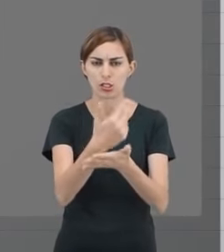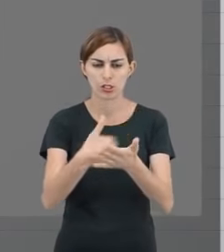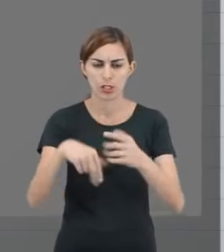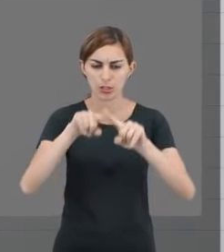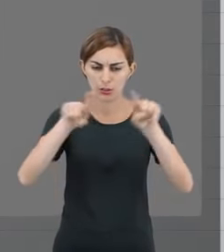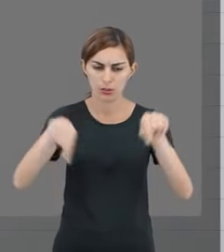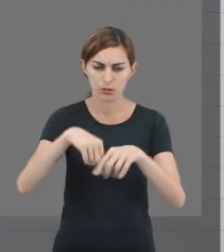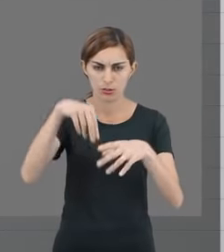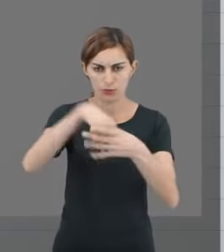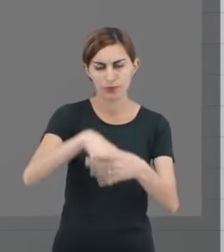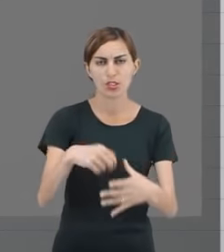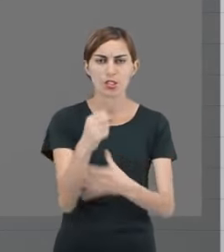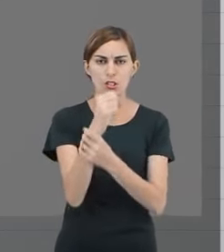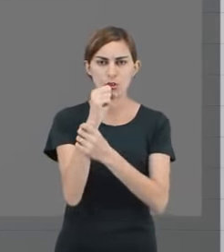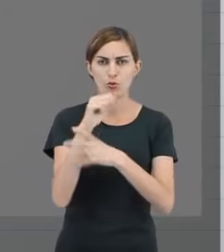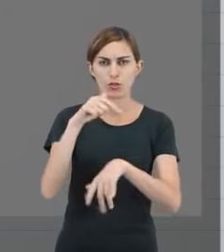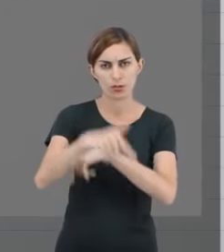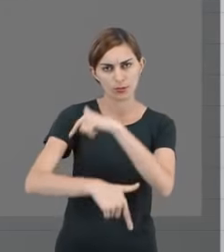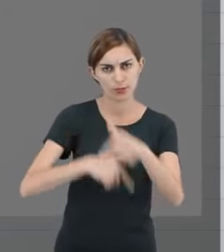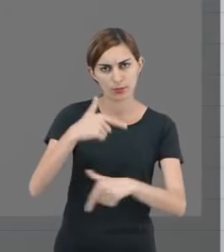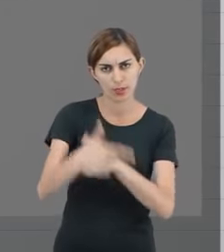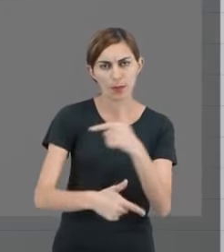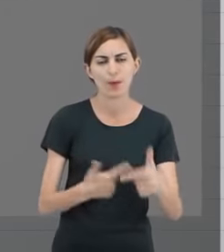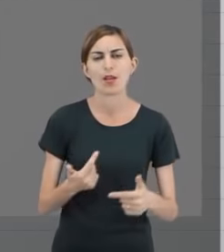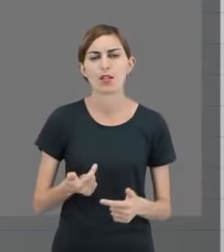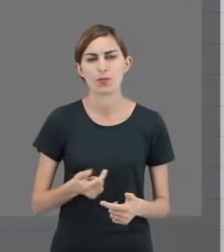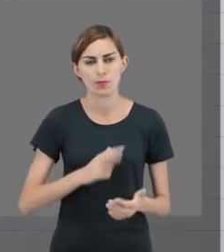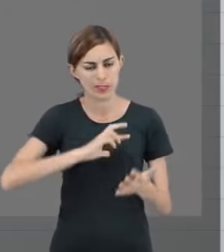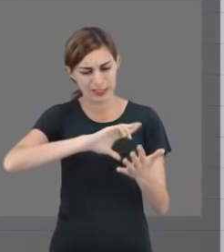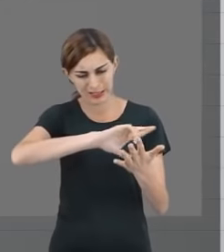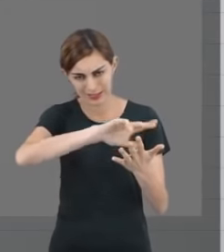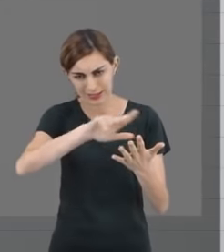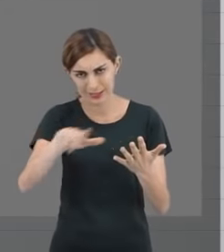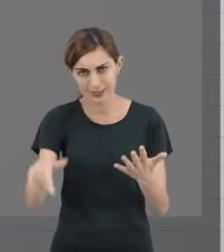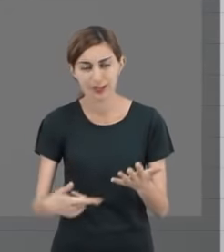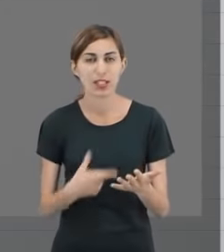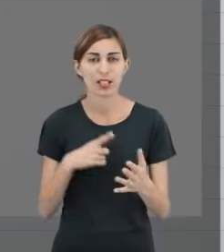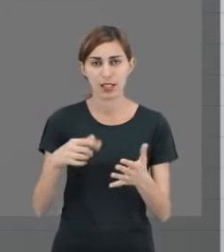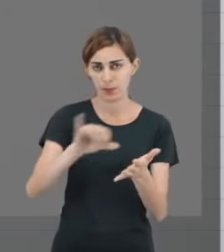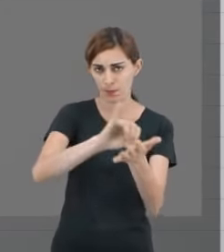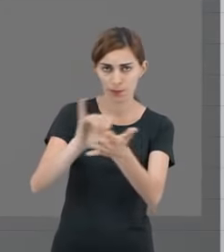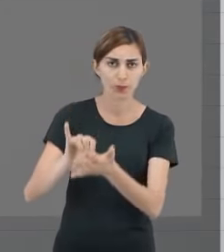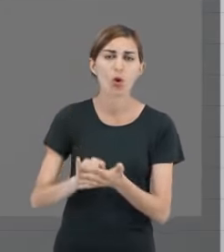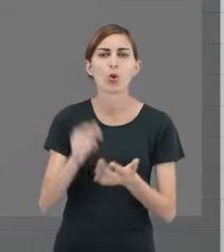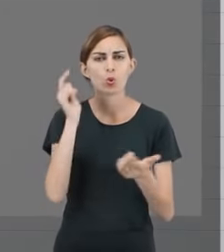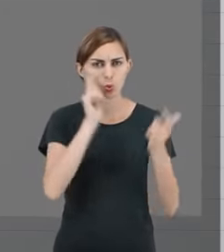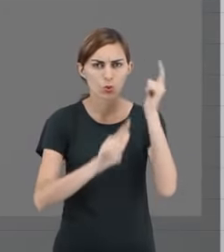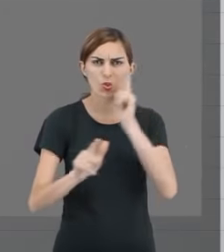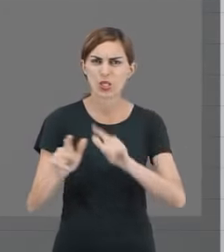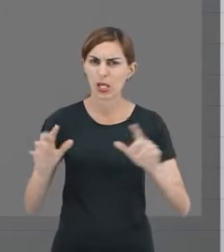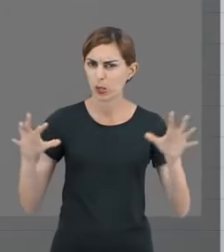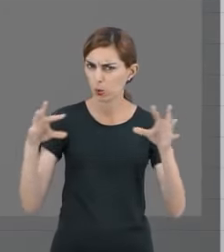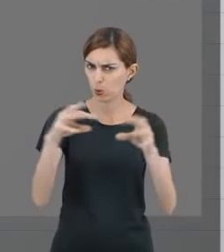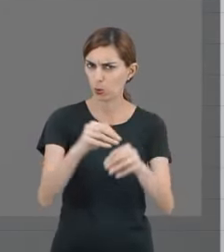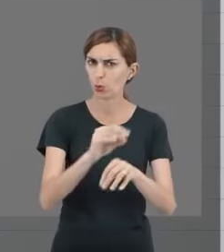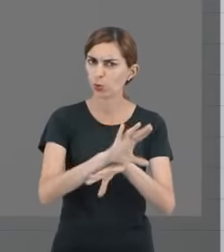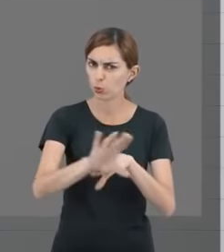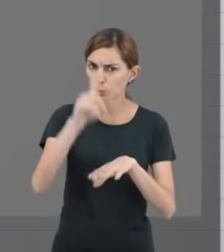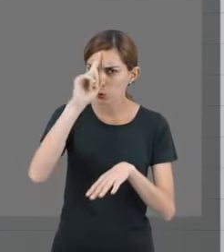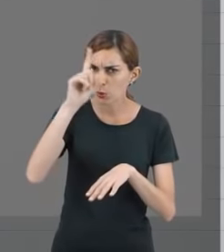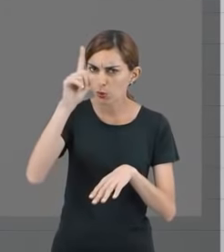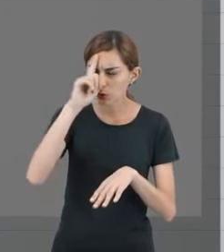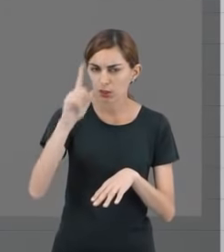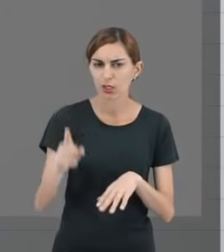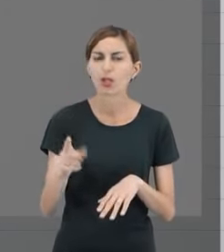interiores e segurança do trabalho. E será que os polos conseguem atender estudantes de todos esses cursos todos os dias?